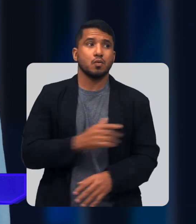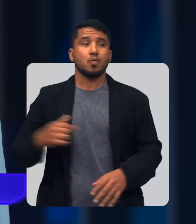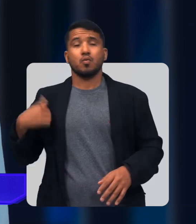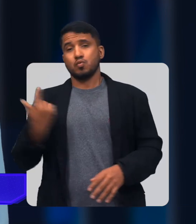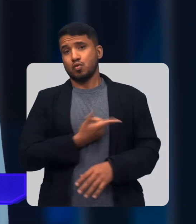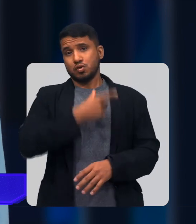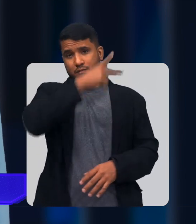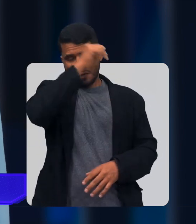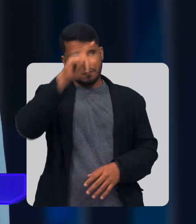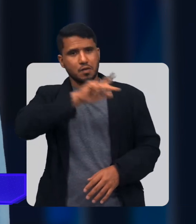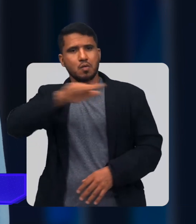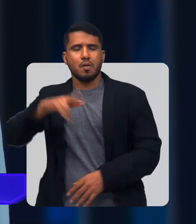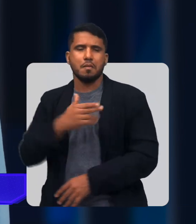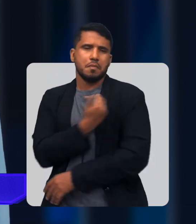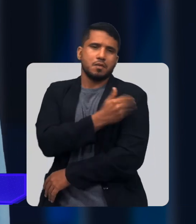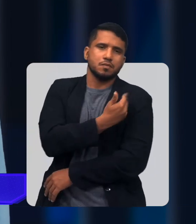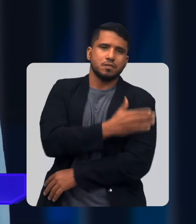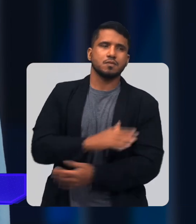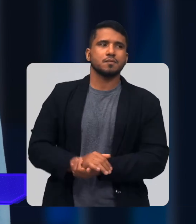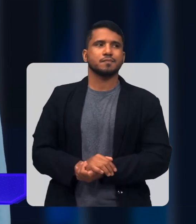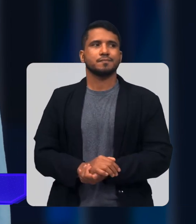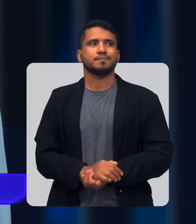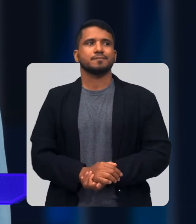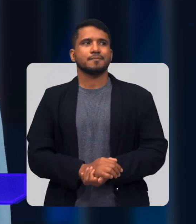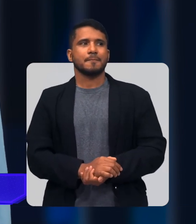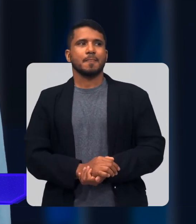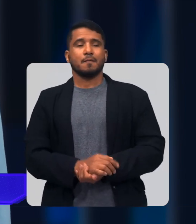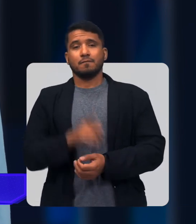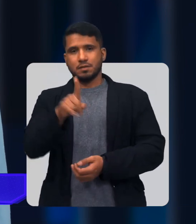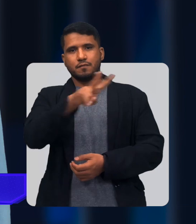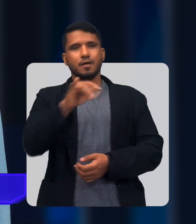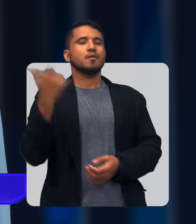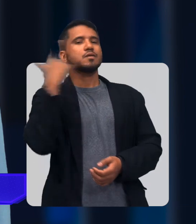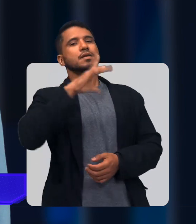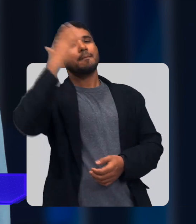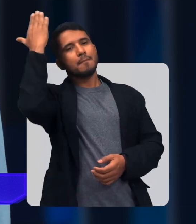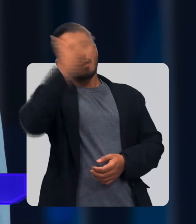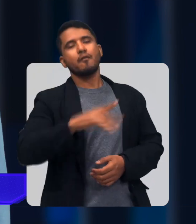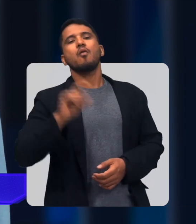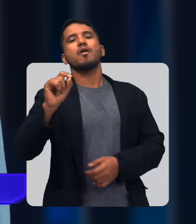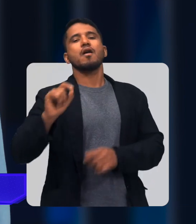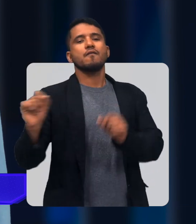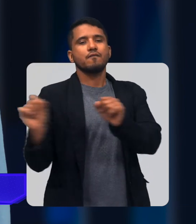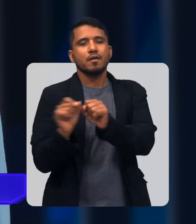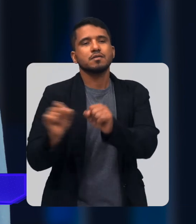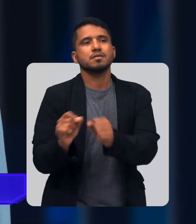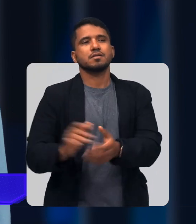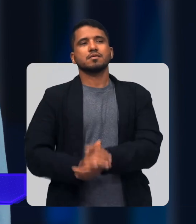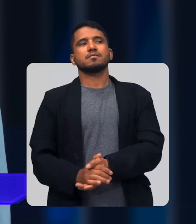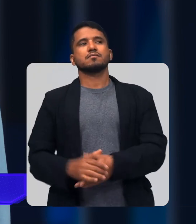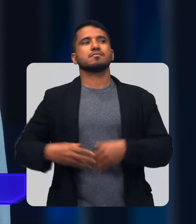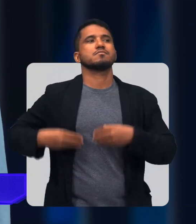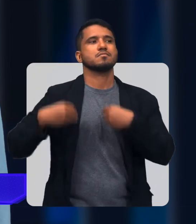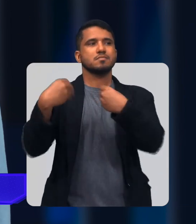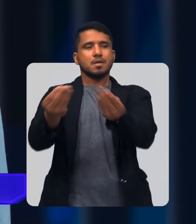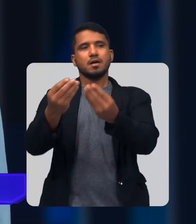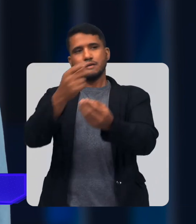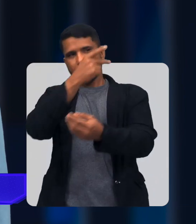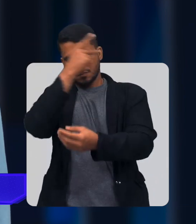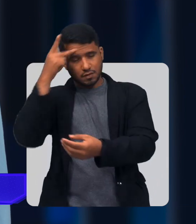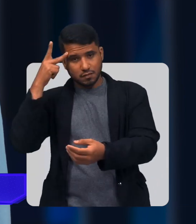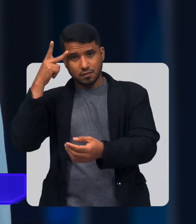nosso prefeito Não é preconceituoso Mas você vai conseguir Provar com ações Dando a essas